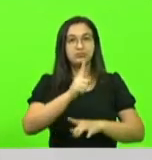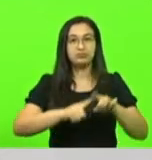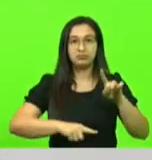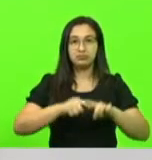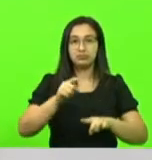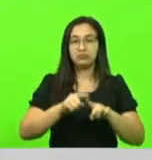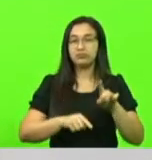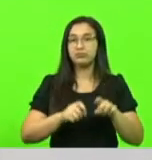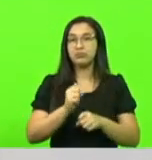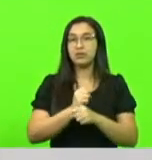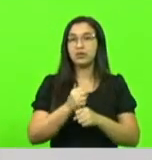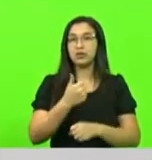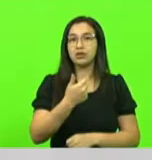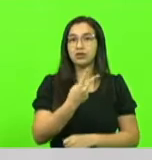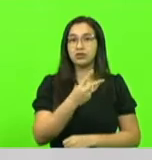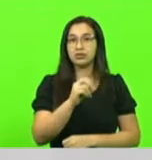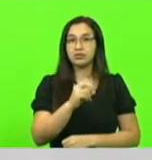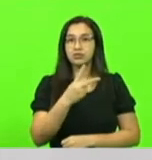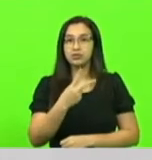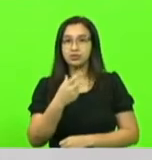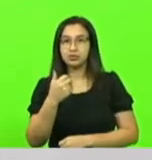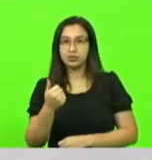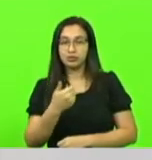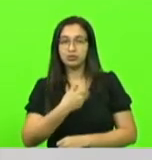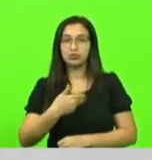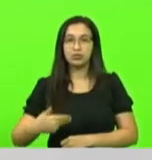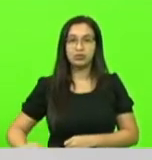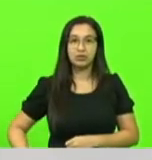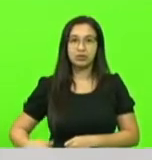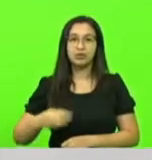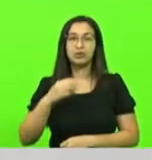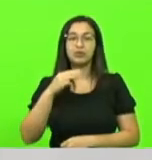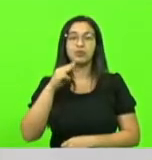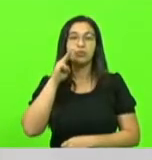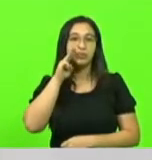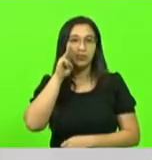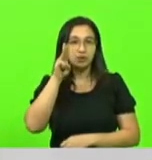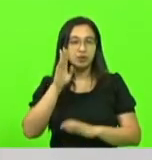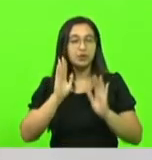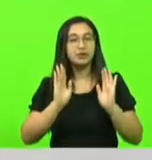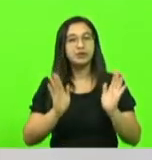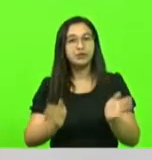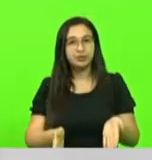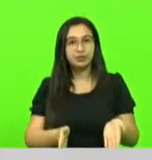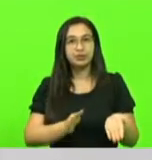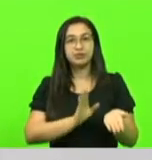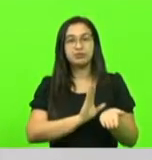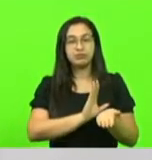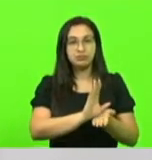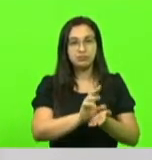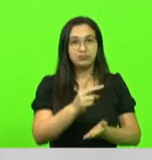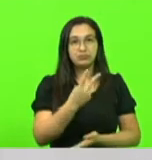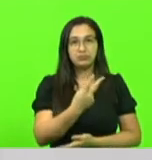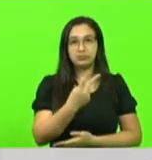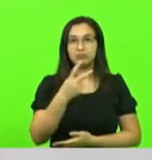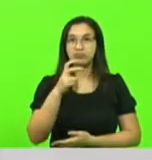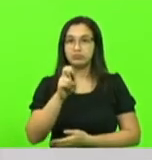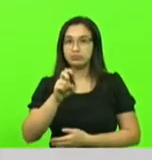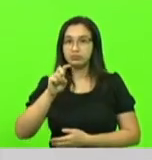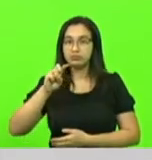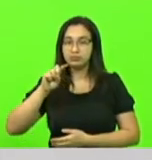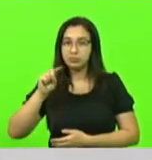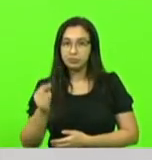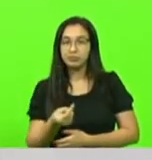no ano de 2021 o governador Moisés já aportou 25 milhões de reais para